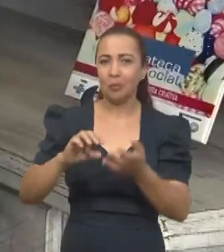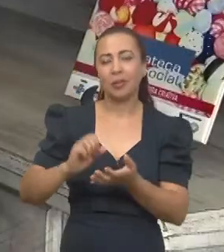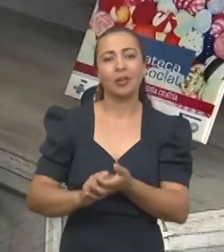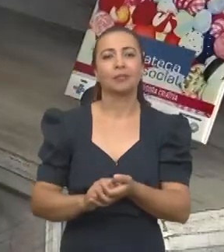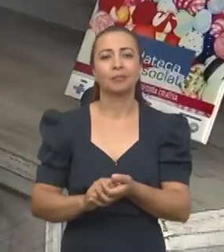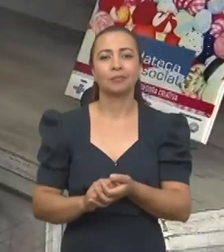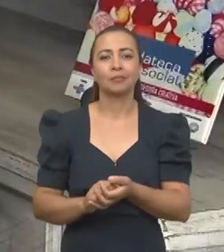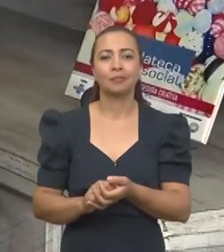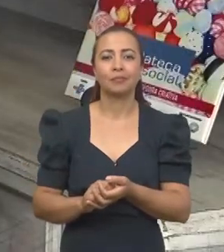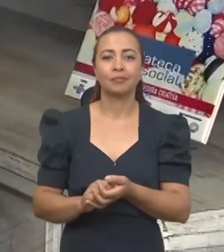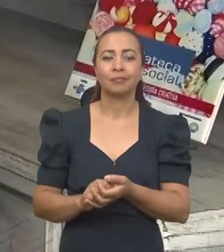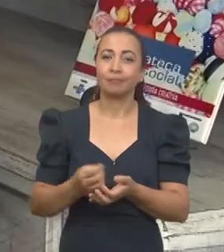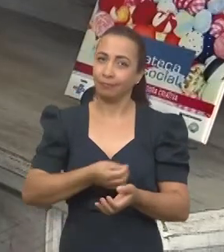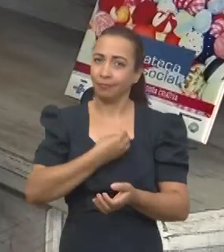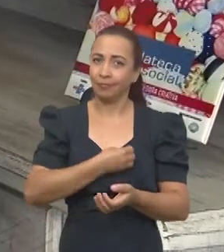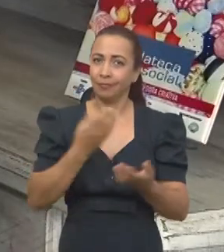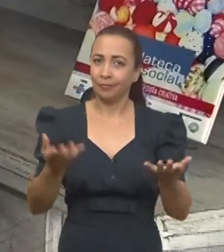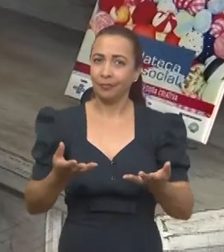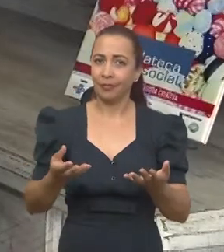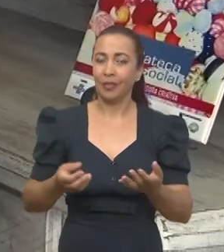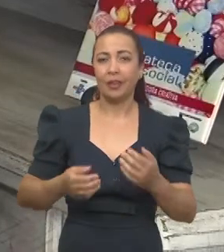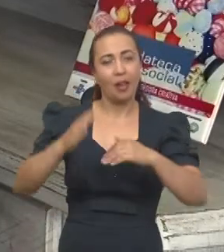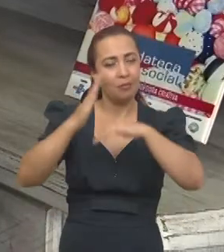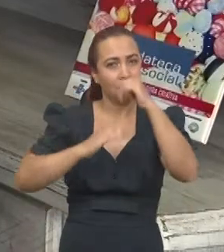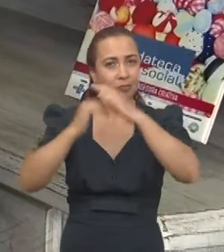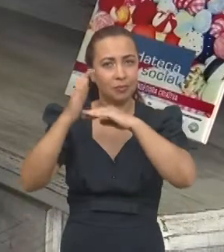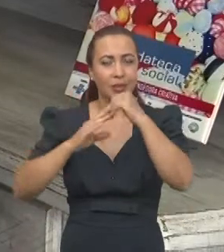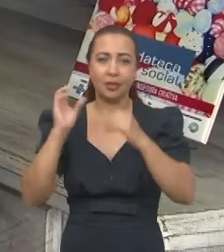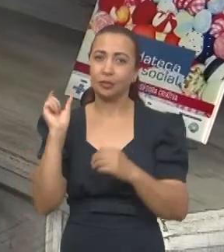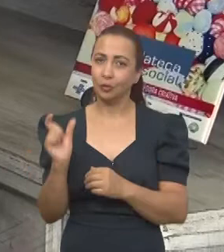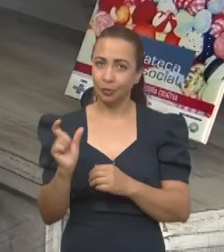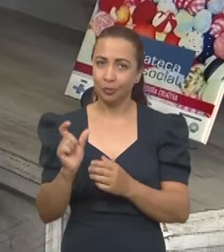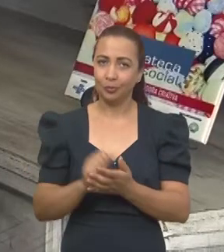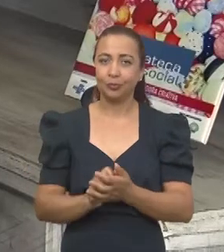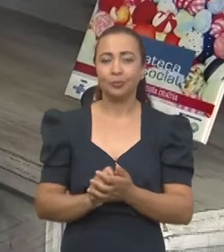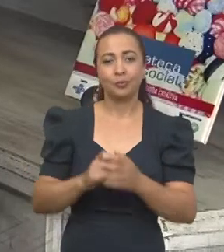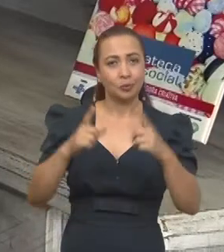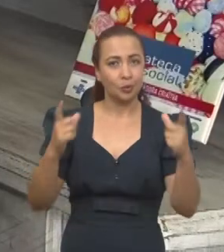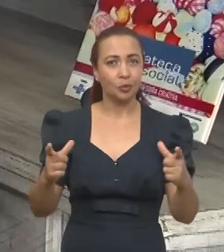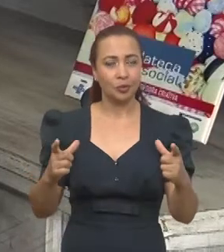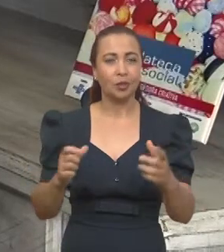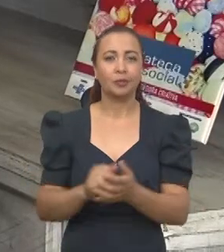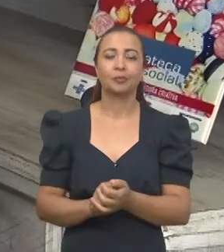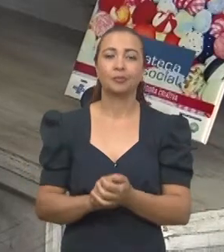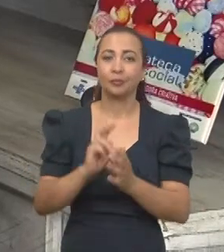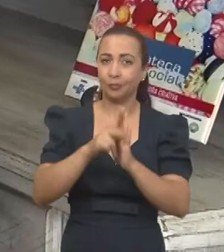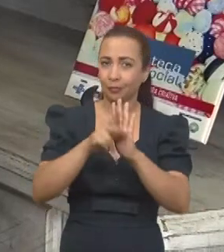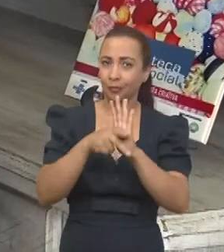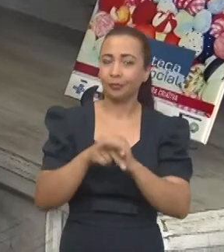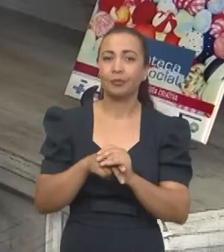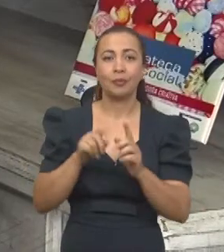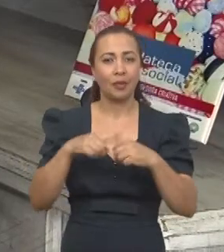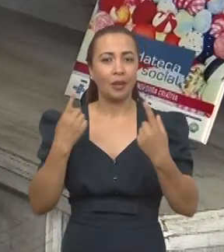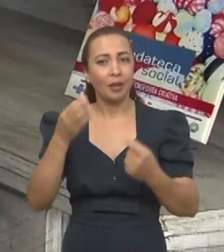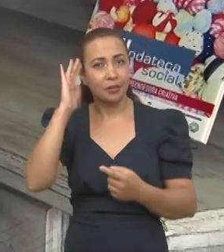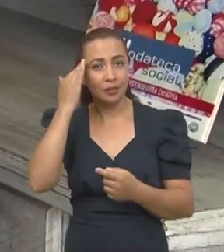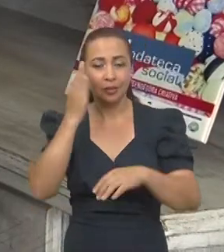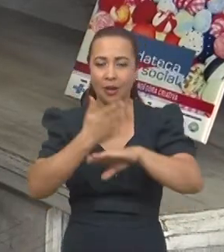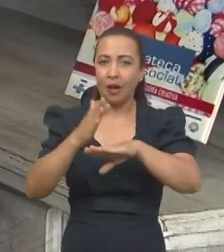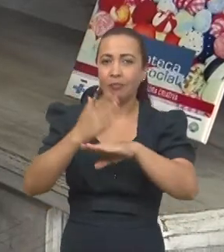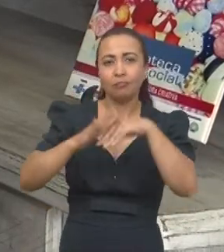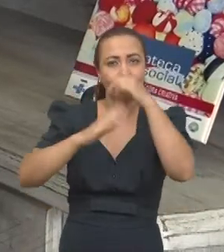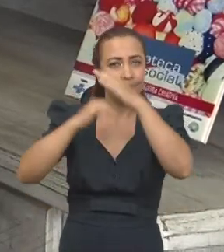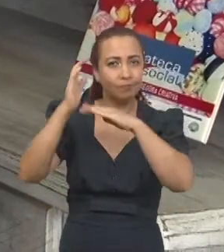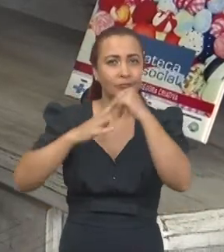A gente está vivendo aqui a parte prática, né, no projeto de extensão, mas a gente entende que essa prática,